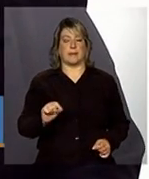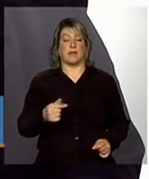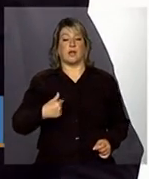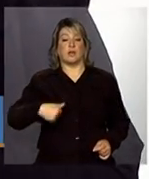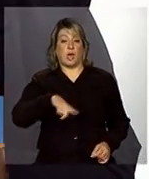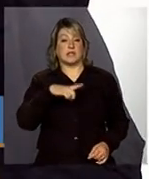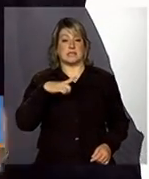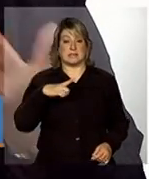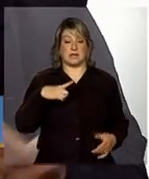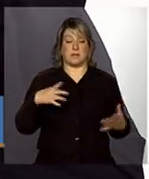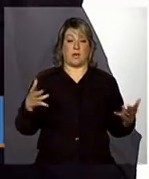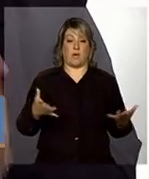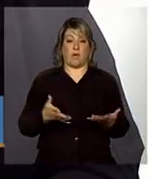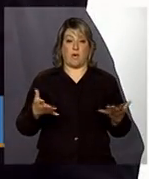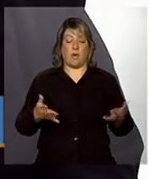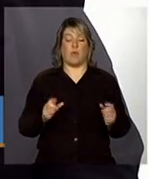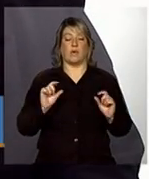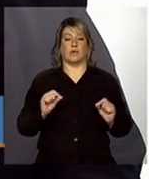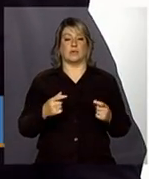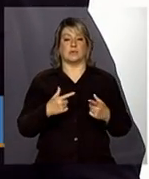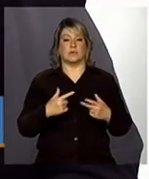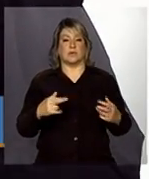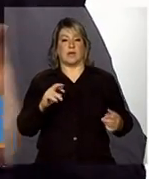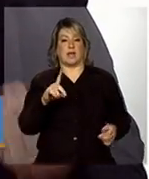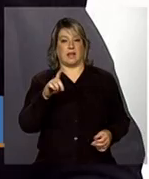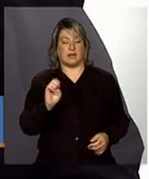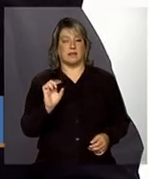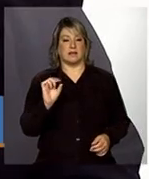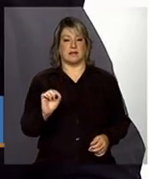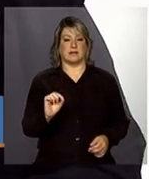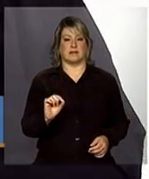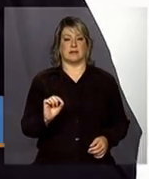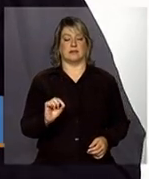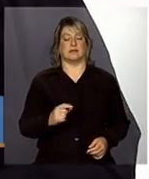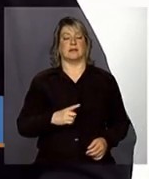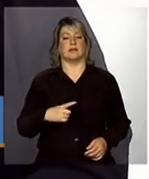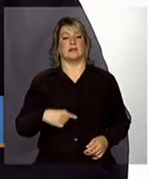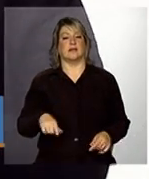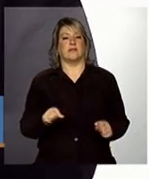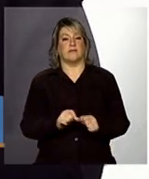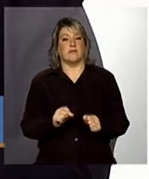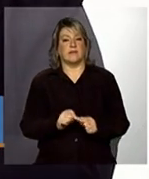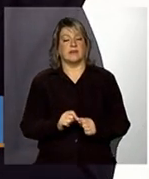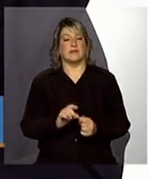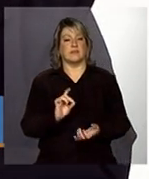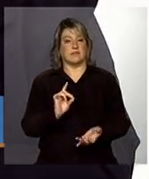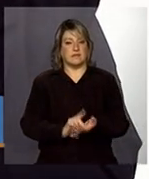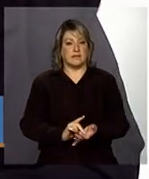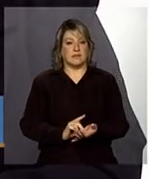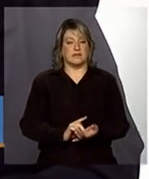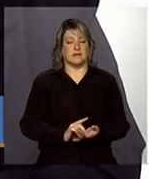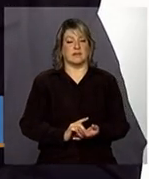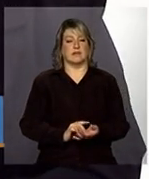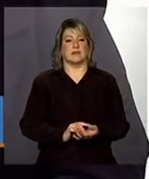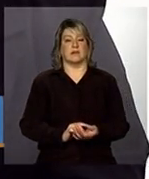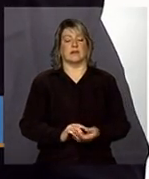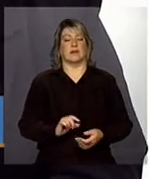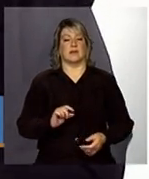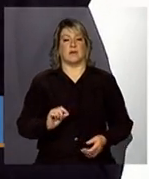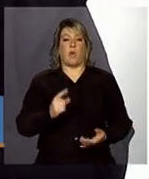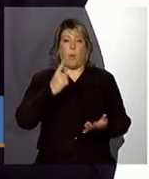temos hoje já de instrumentos e de rede, né? De capilaridade, para que a gente, de fato, cumpra, né?